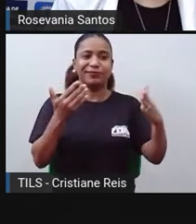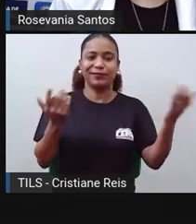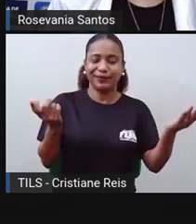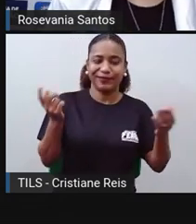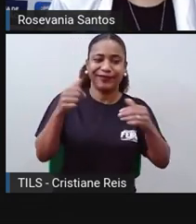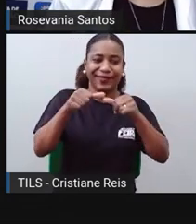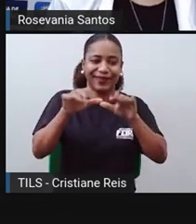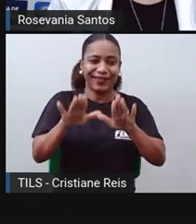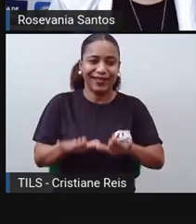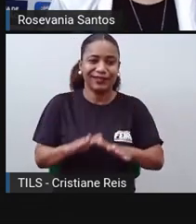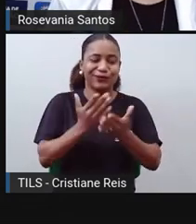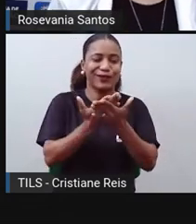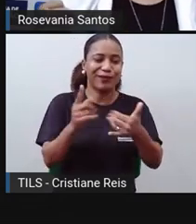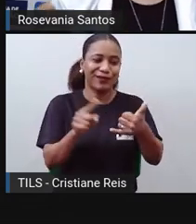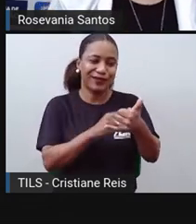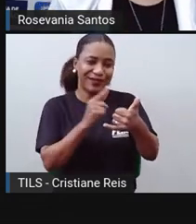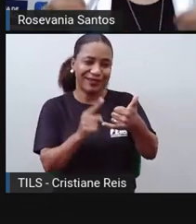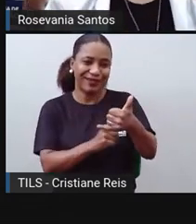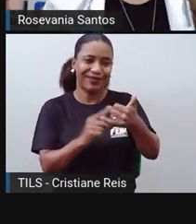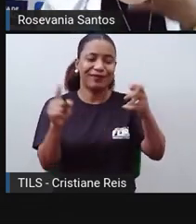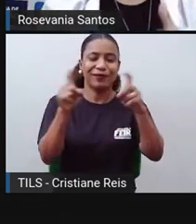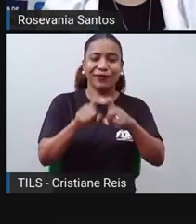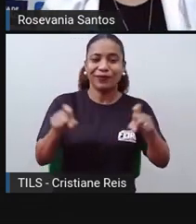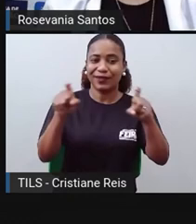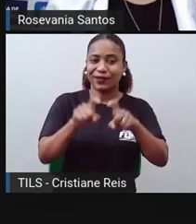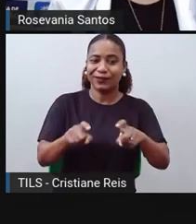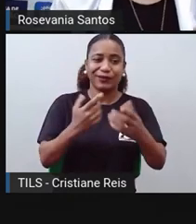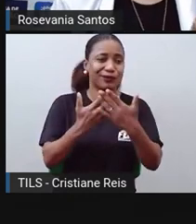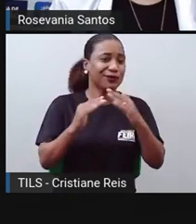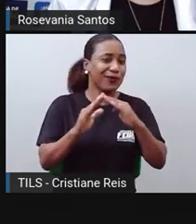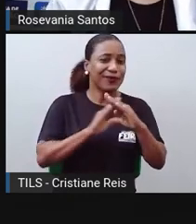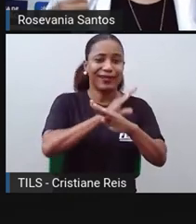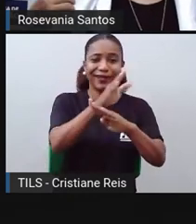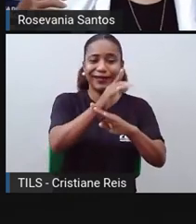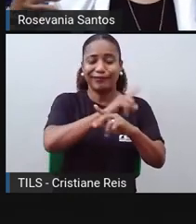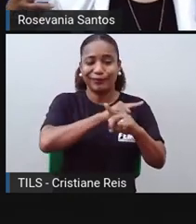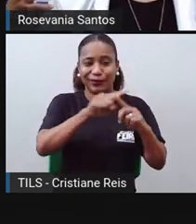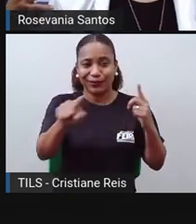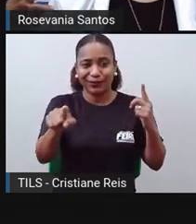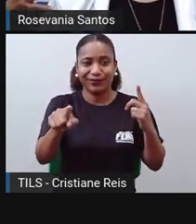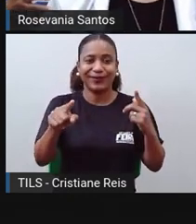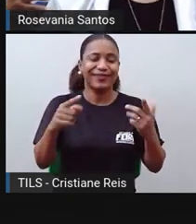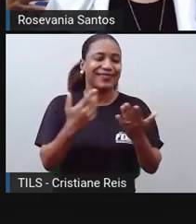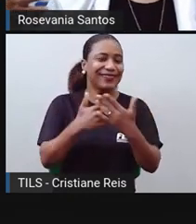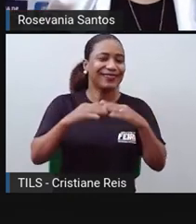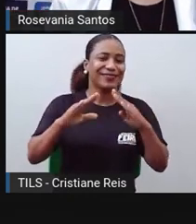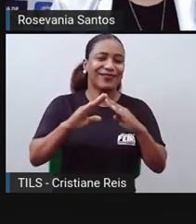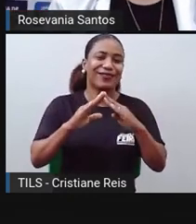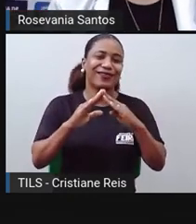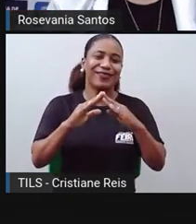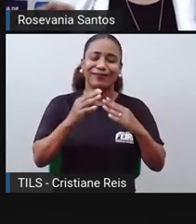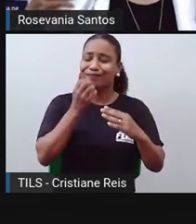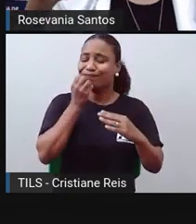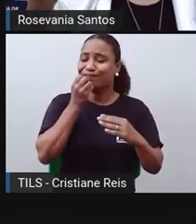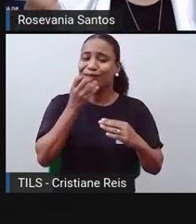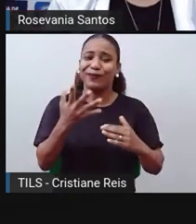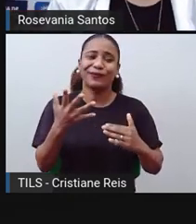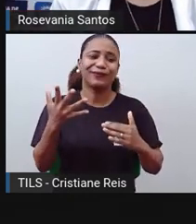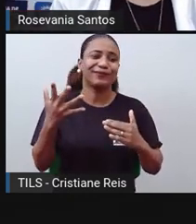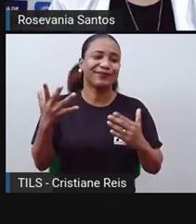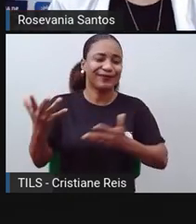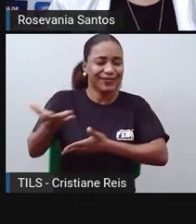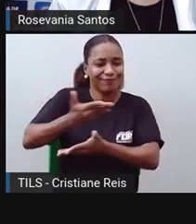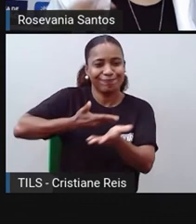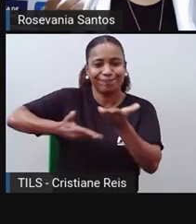estudar pelo computador, ficar sem ir para a escola, aquele local tão, vamos dizer assim, tão acolhedor, tão do